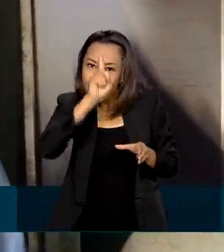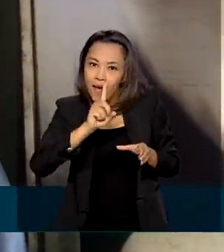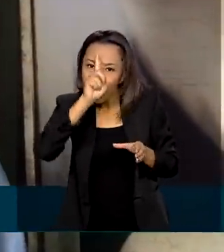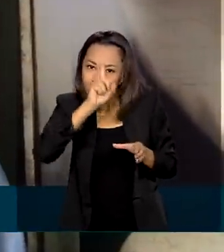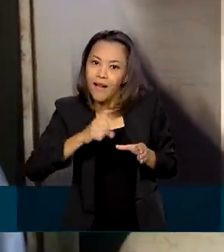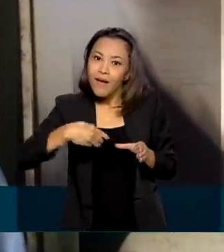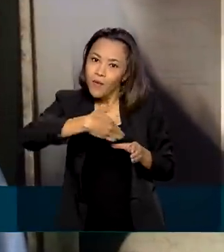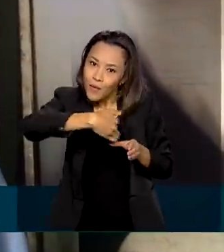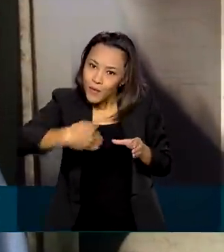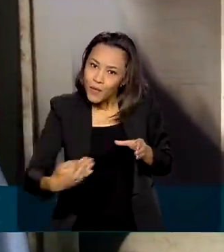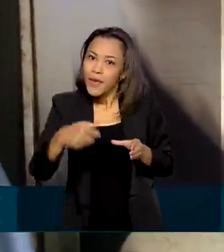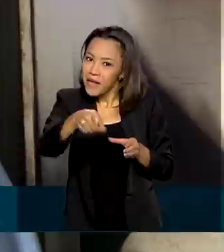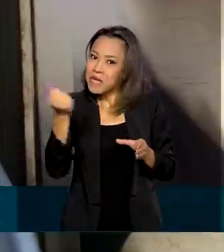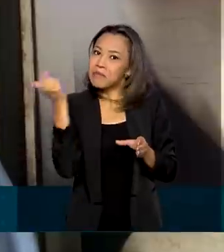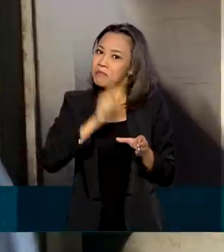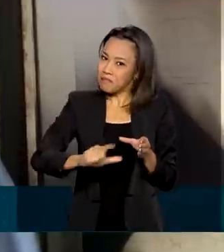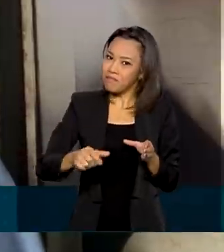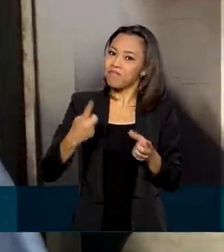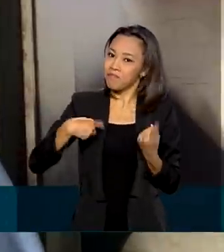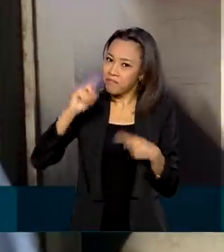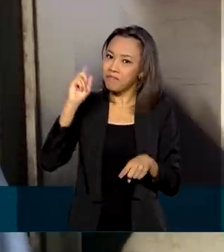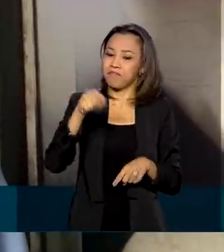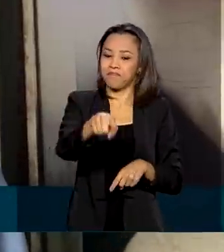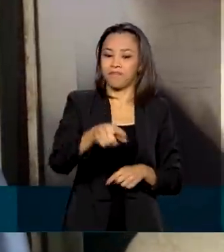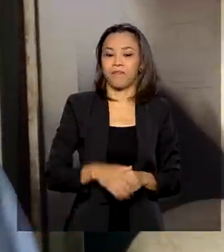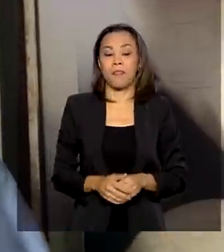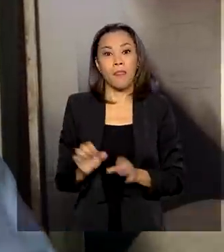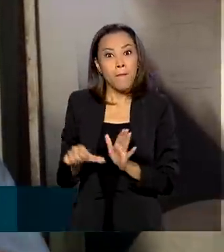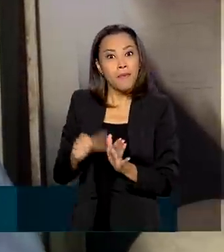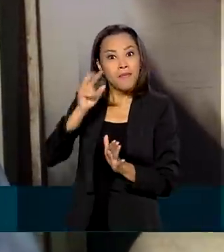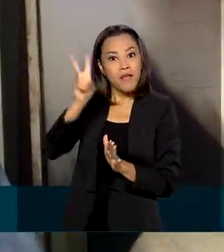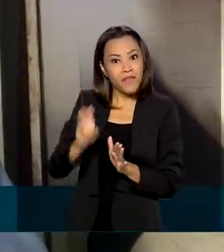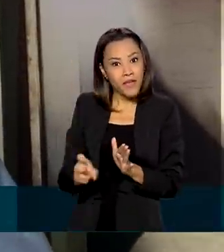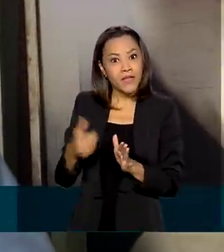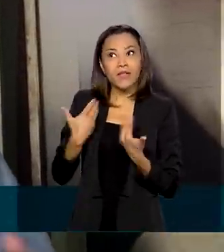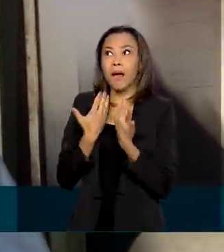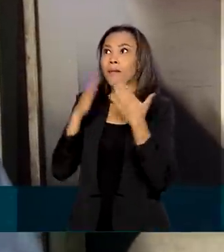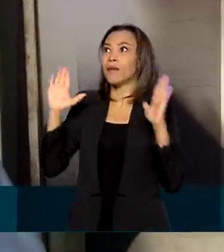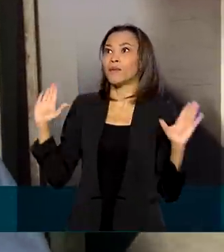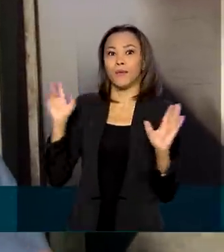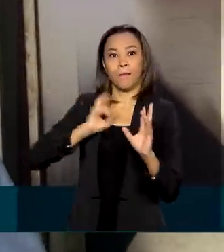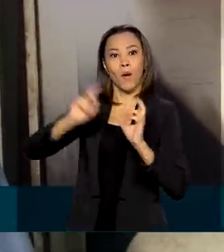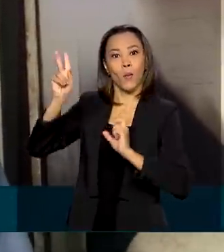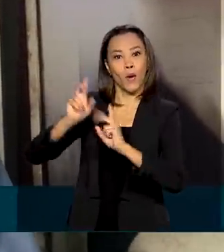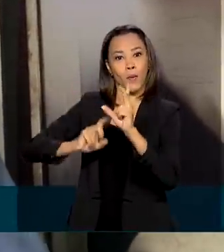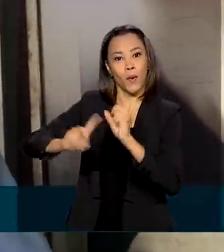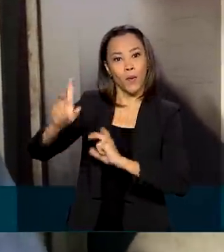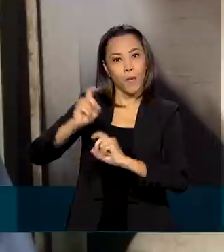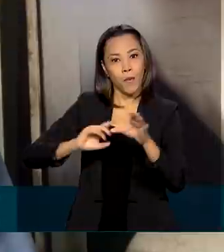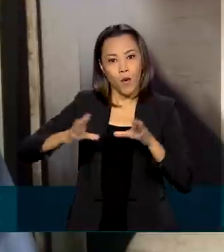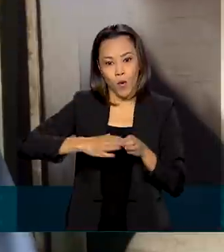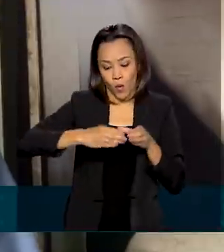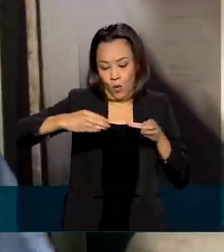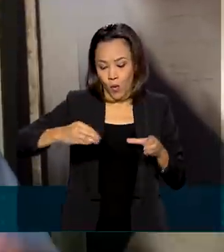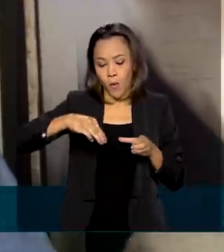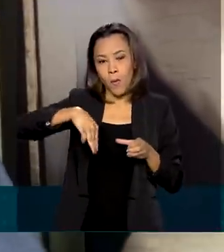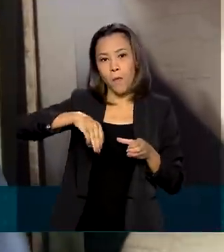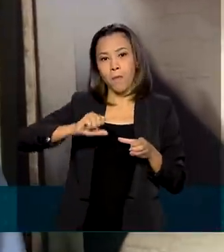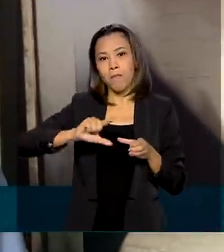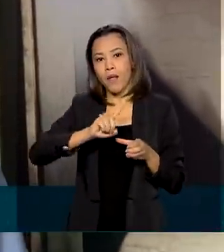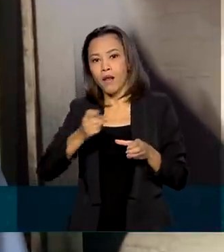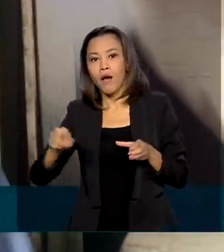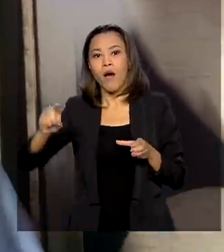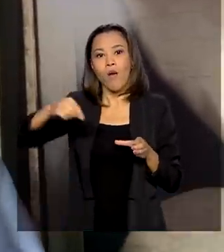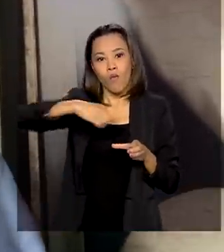beneficiados. Nós tivemos o privilégio de ter pela primeira vez a abertura de um mercado da nossa fruta do melão para a China, onde